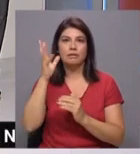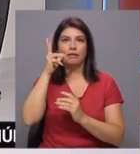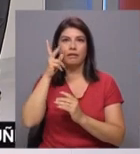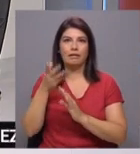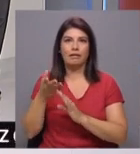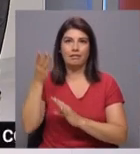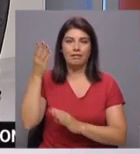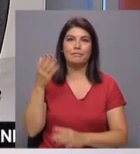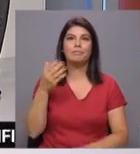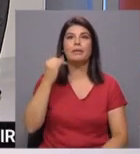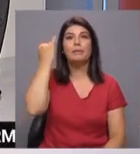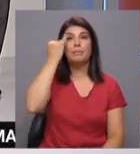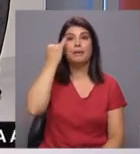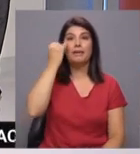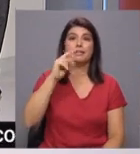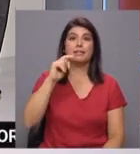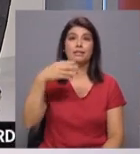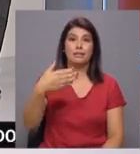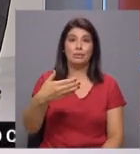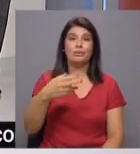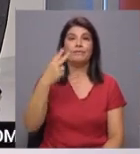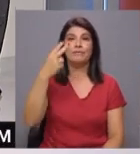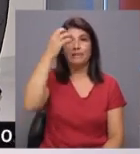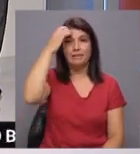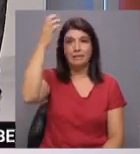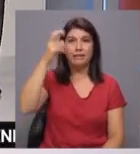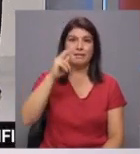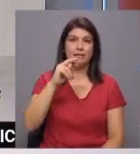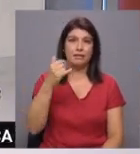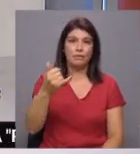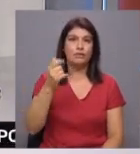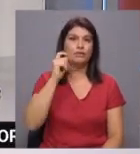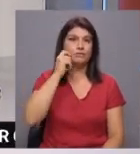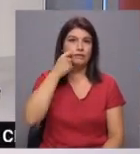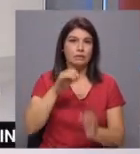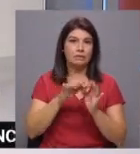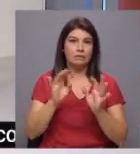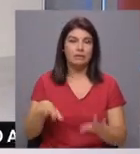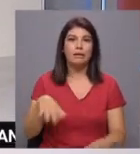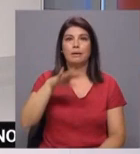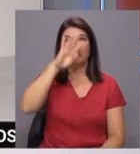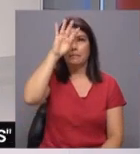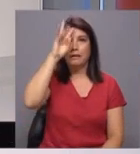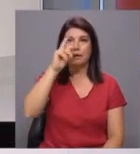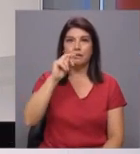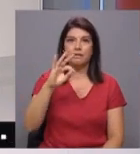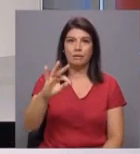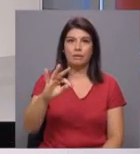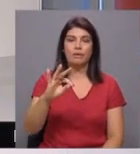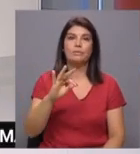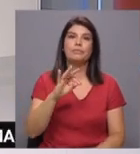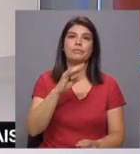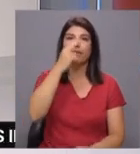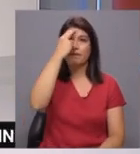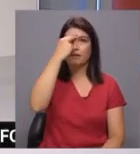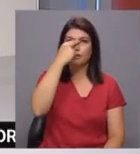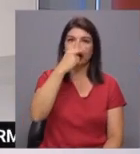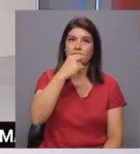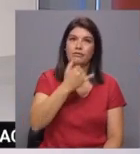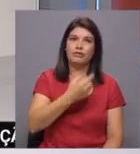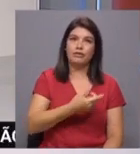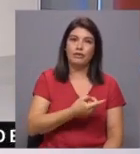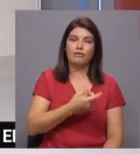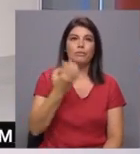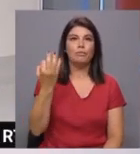máximos de 31 para Bragança, 32 para Vila Real e para Viseu, 34 para Braga e no litoral, 29 para Viana do Castelo